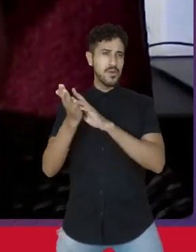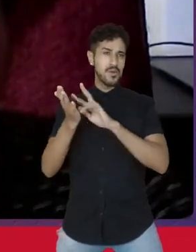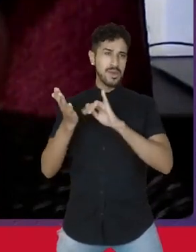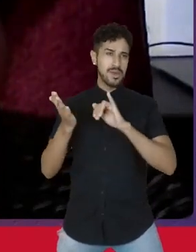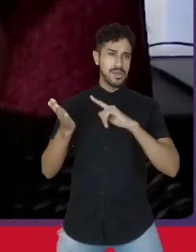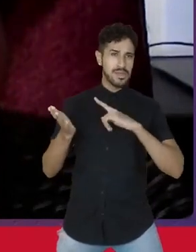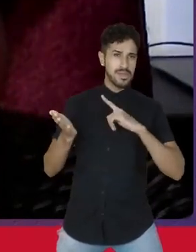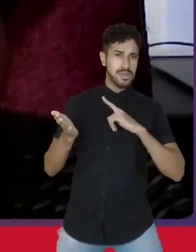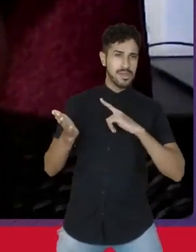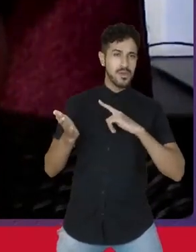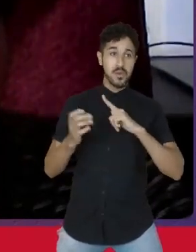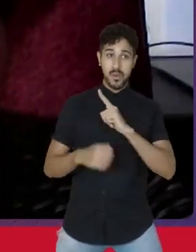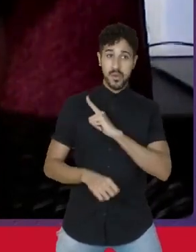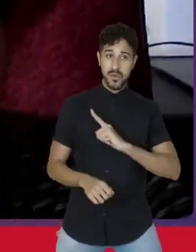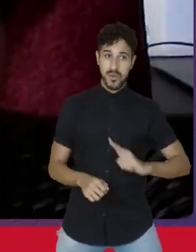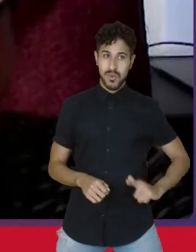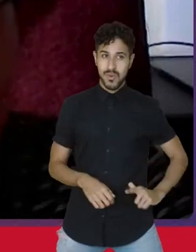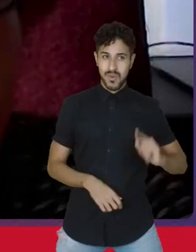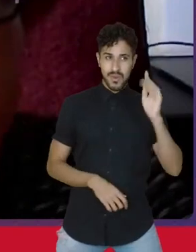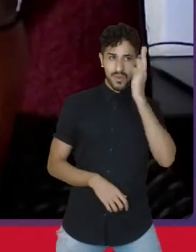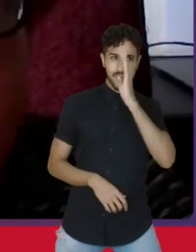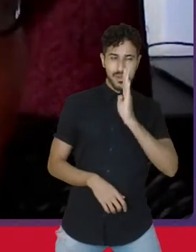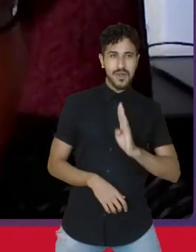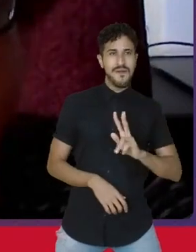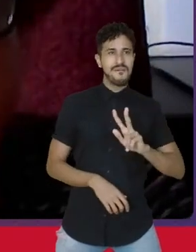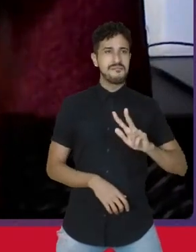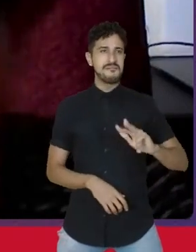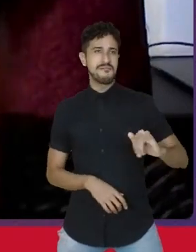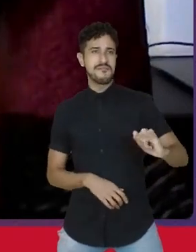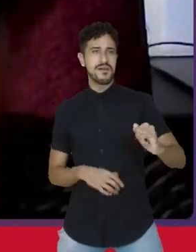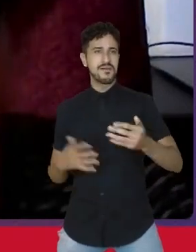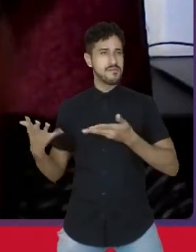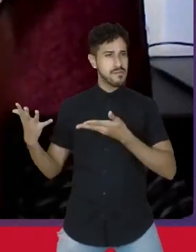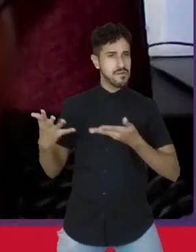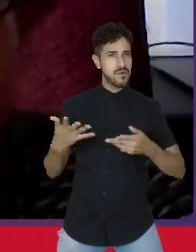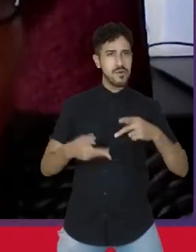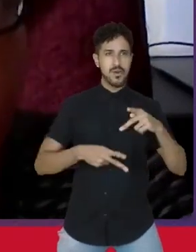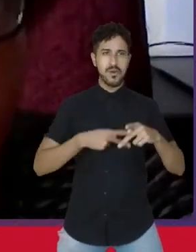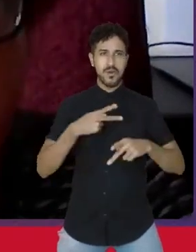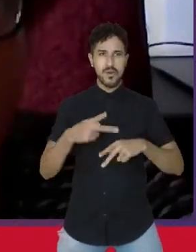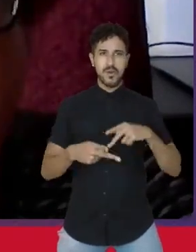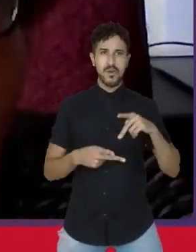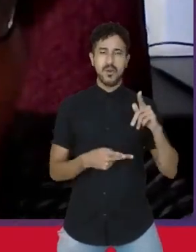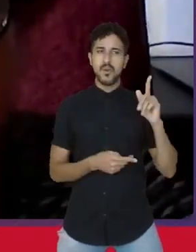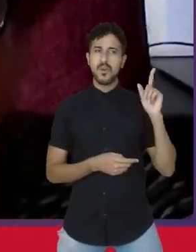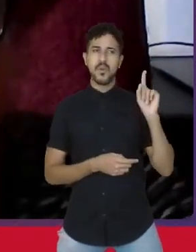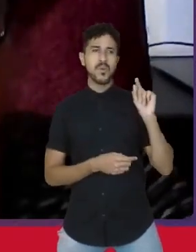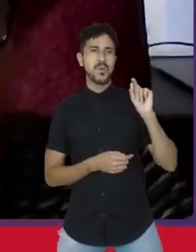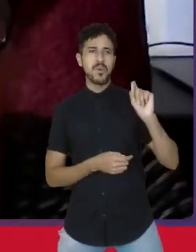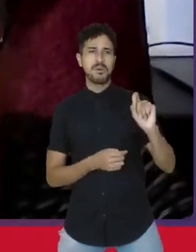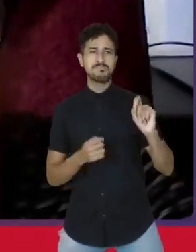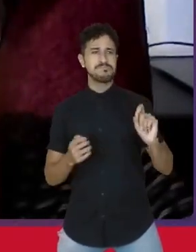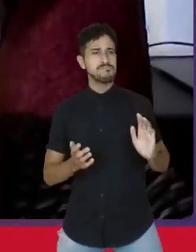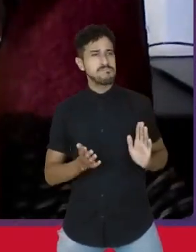O governo brasileiro vai chamar a sociedade brasileira a comemorar